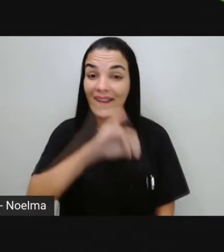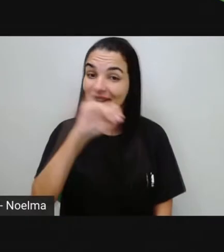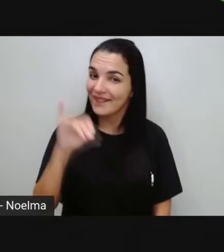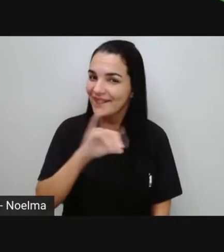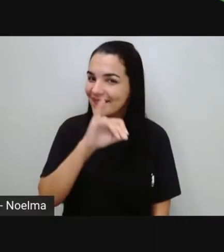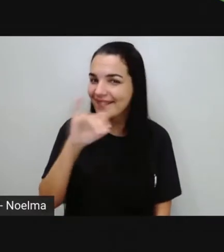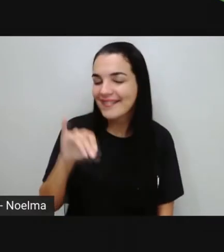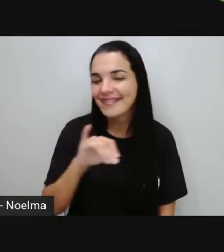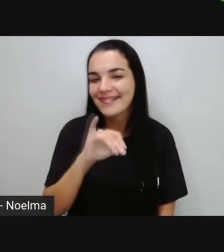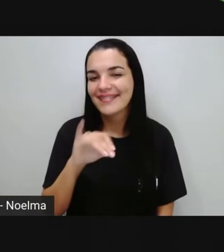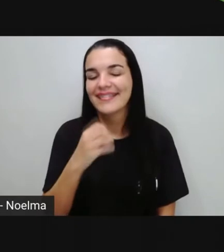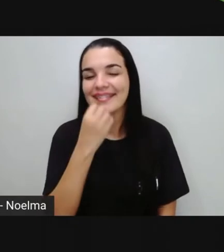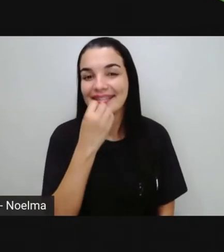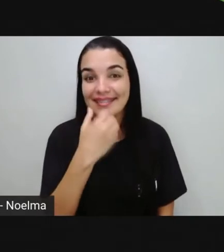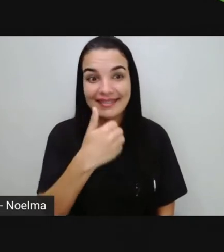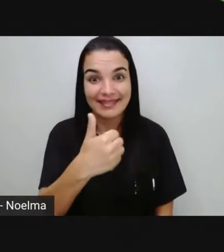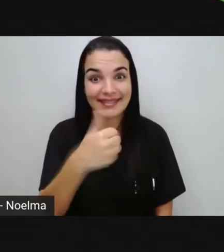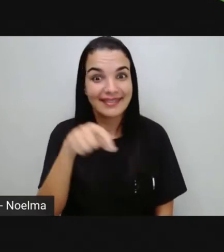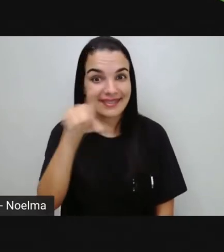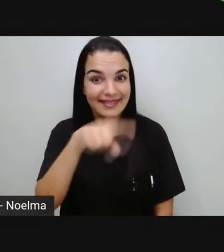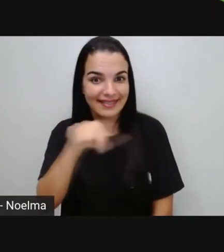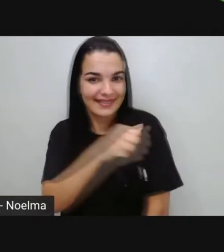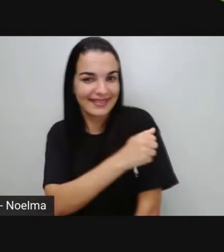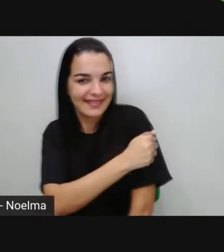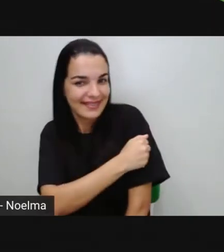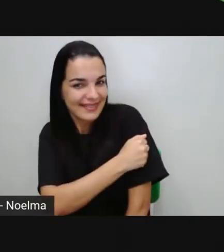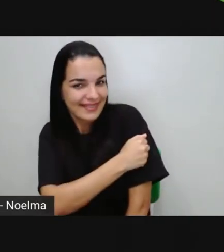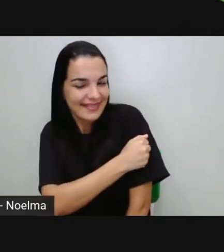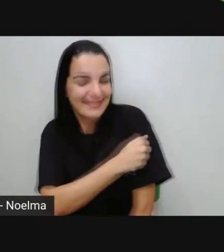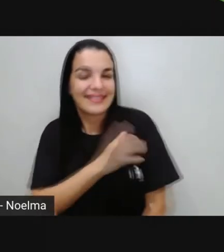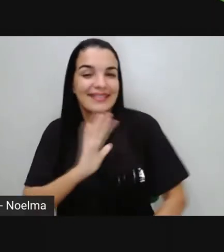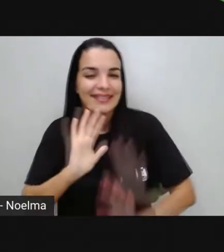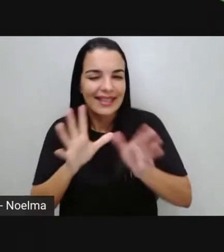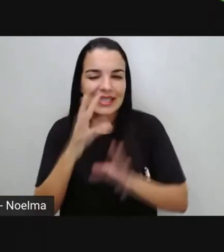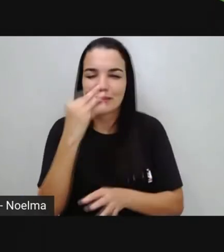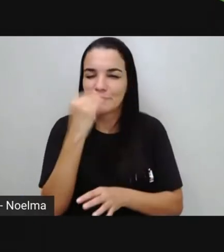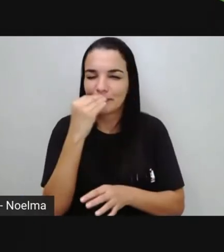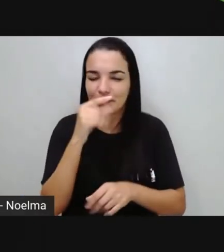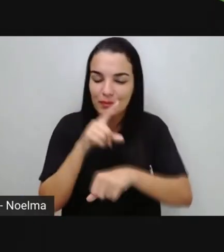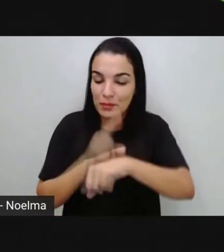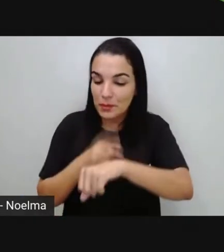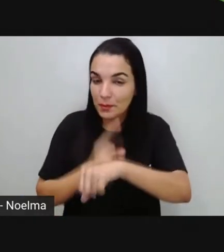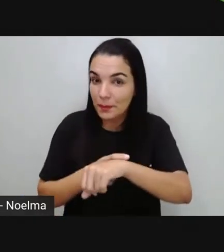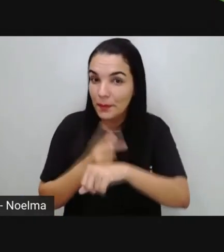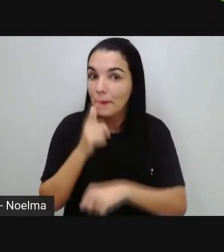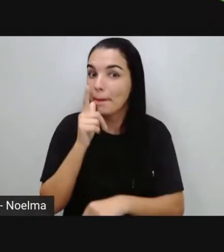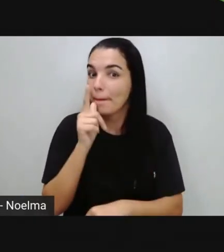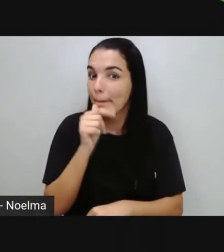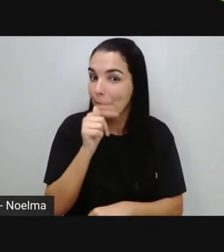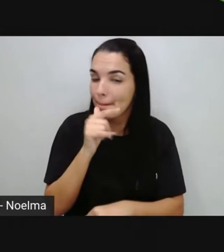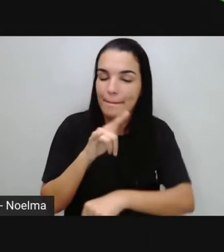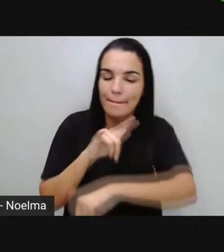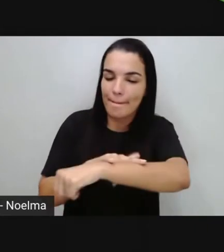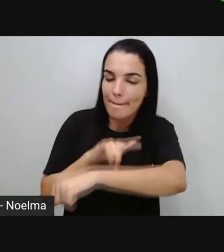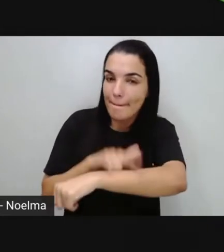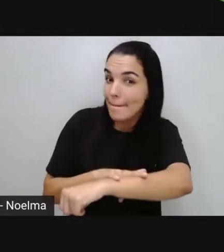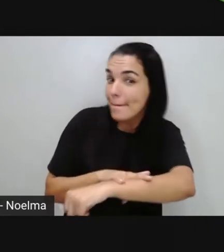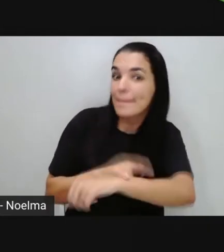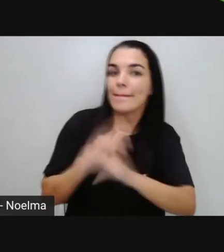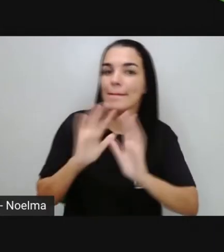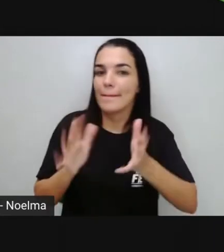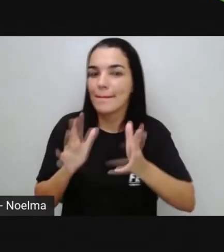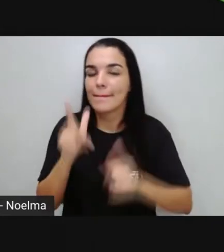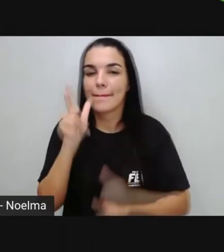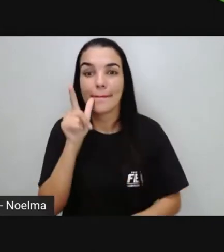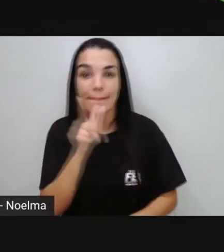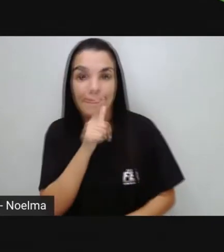Olá, amores! E aí, tudo bem com vocês? Aproveitaram já esse tempinho para ir ao banheiro, tomar aquela água, fazer